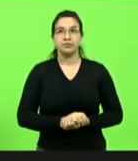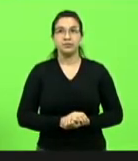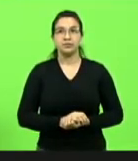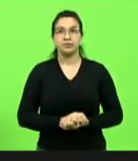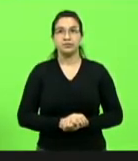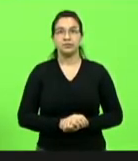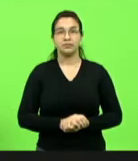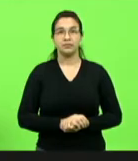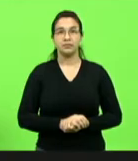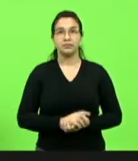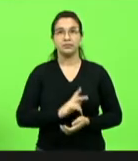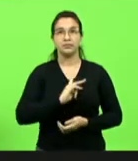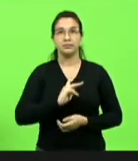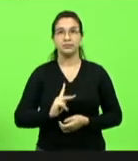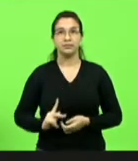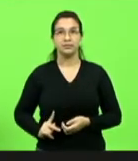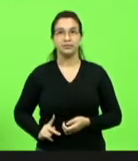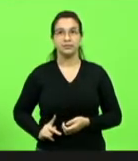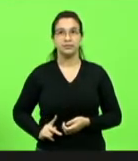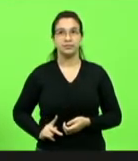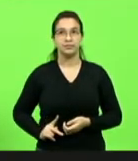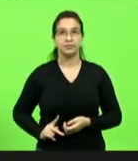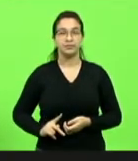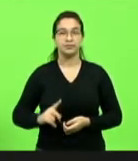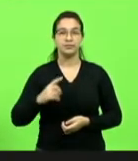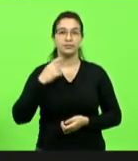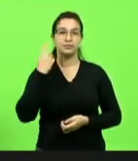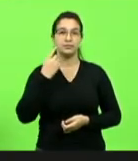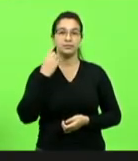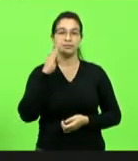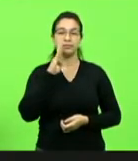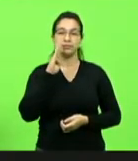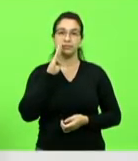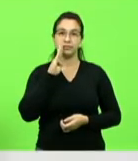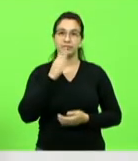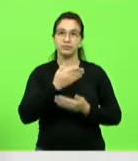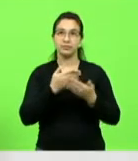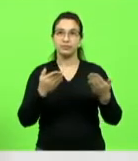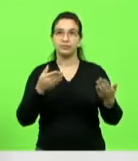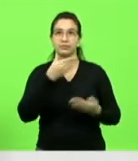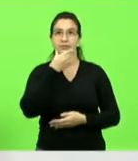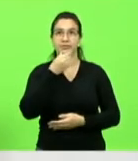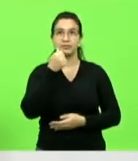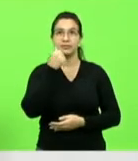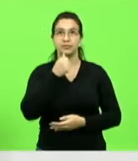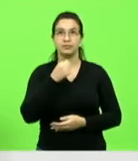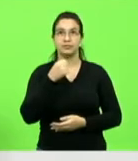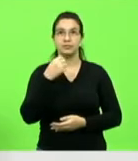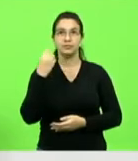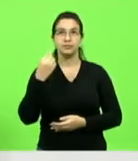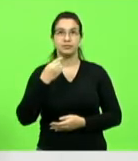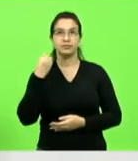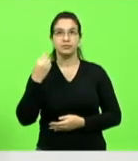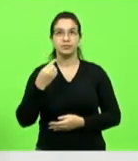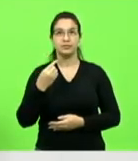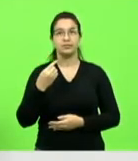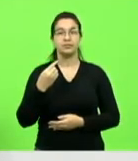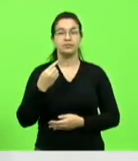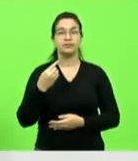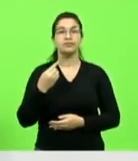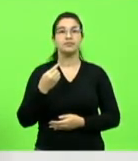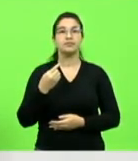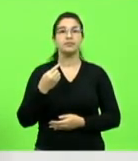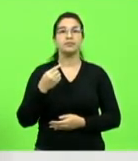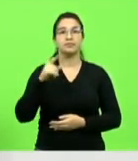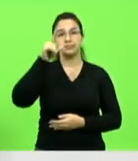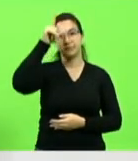Senhor presidente, deputado Nilson Berlanda, senhores deputados, deputado Galdir Cobalquini, deputado Sargento Lima,